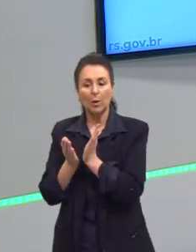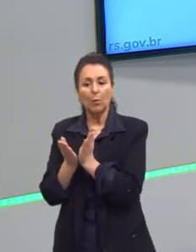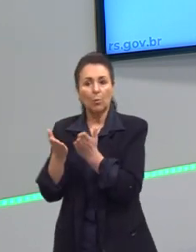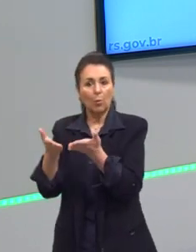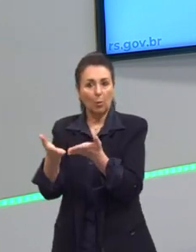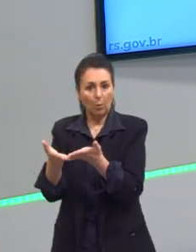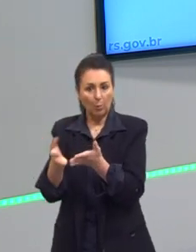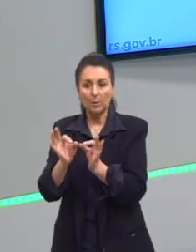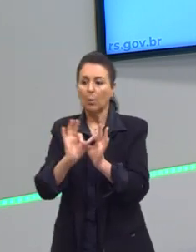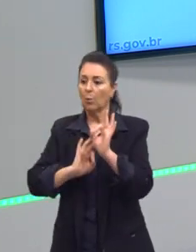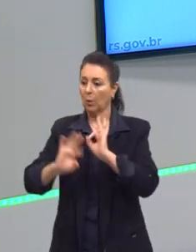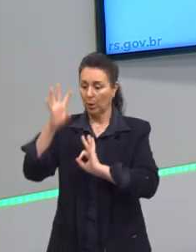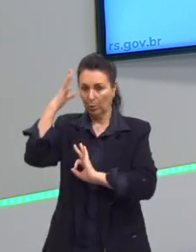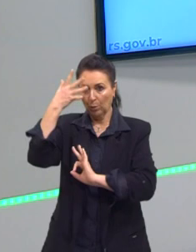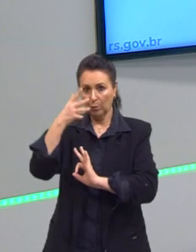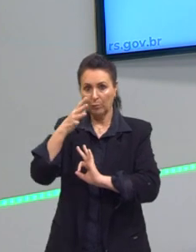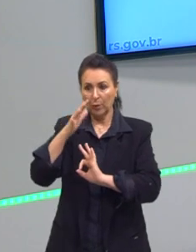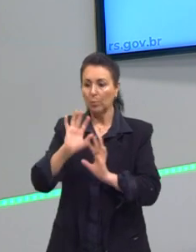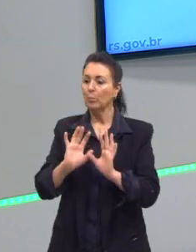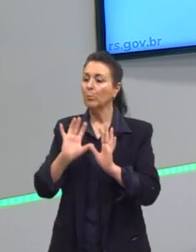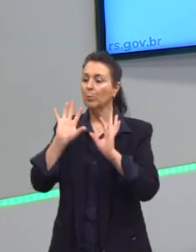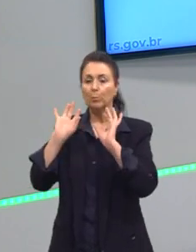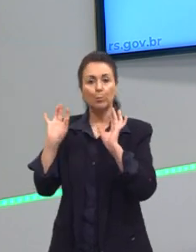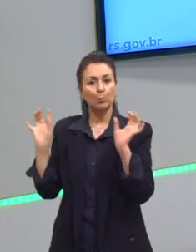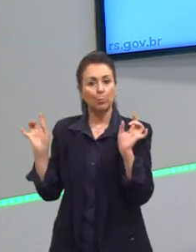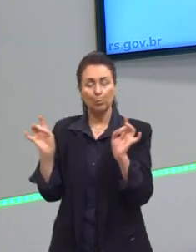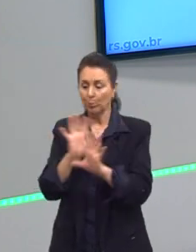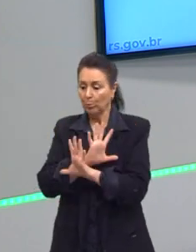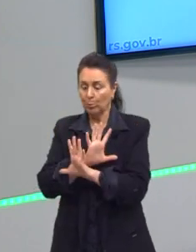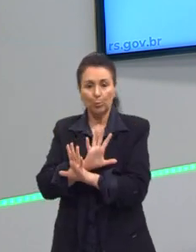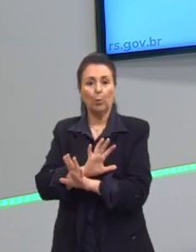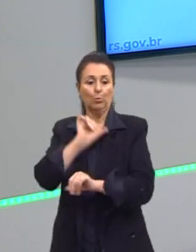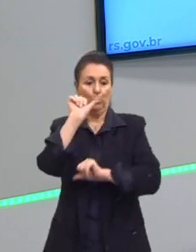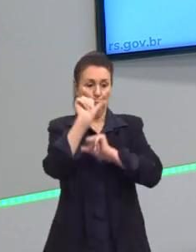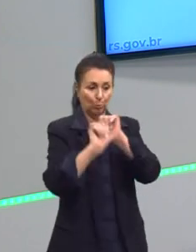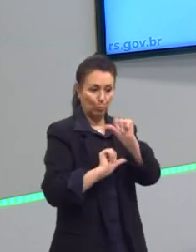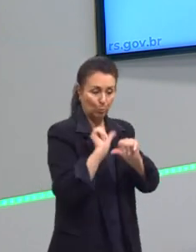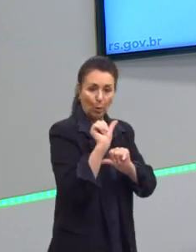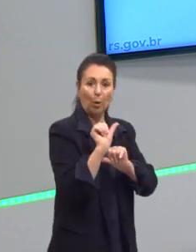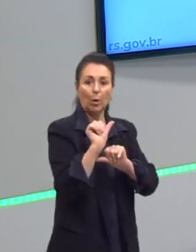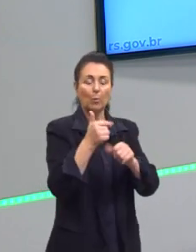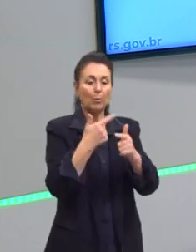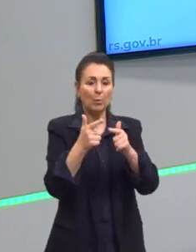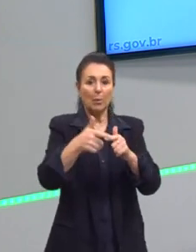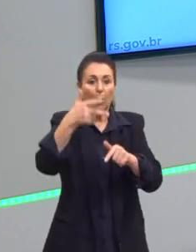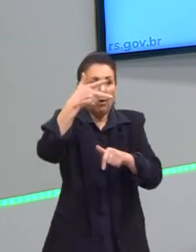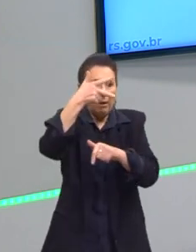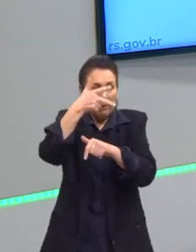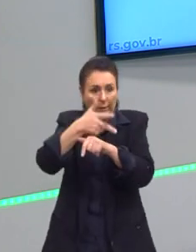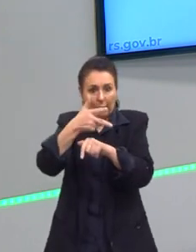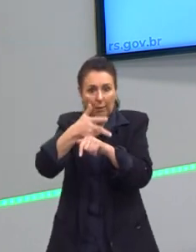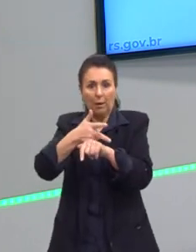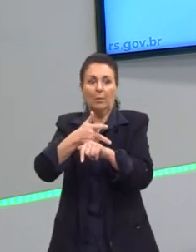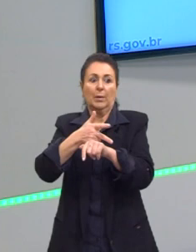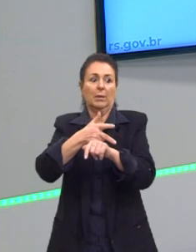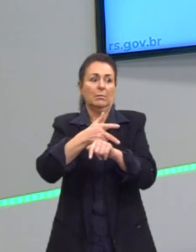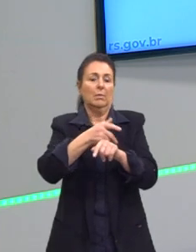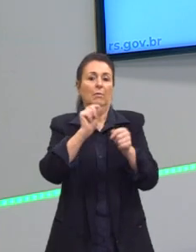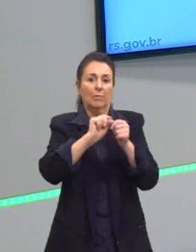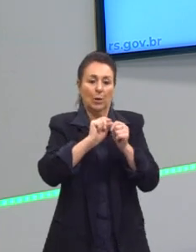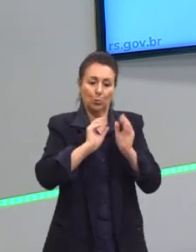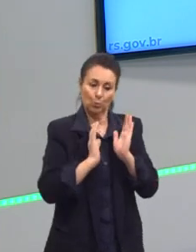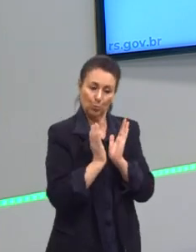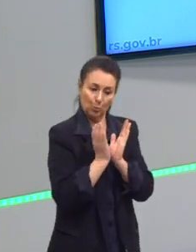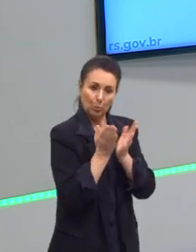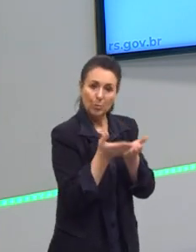Ocorreria um problema com a câmera. Mesmo processo. Então, a sociedade, desta forma, se organizaria e não teria mais um